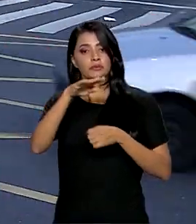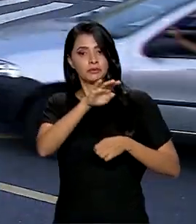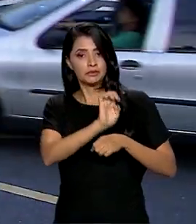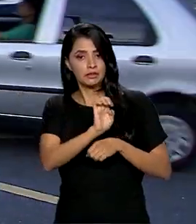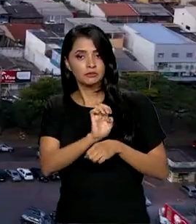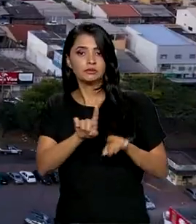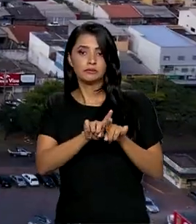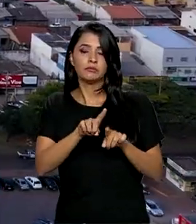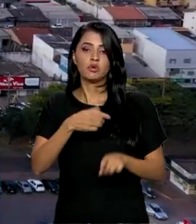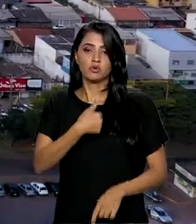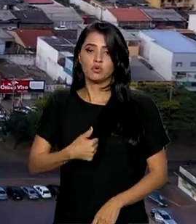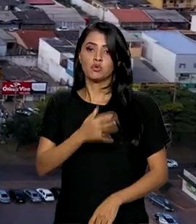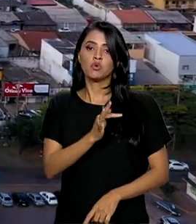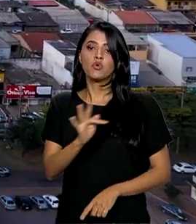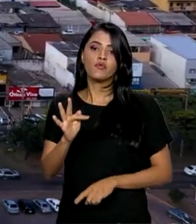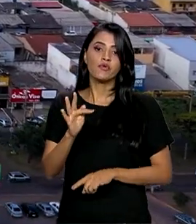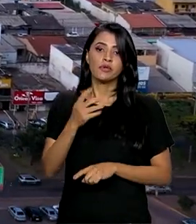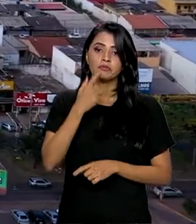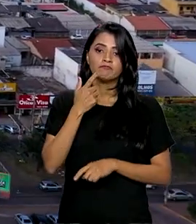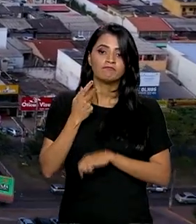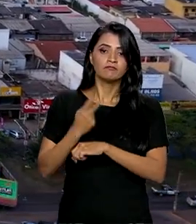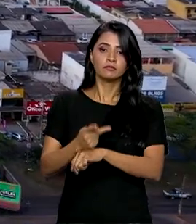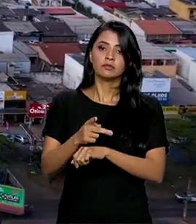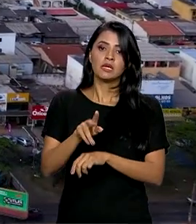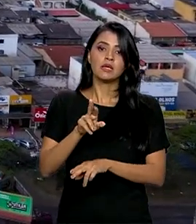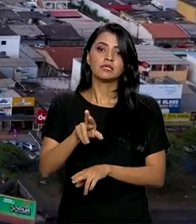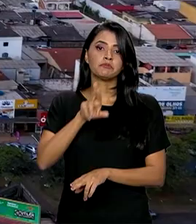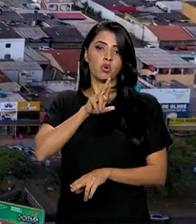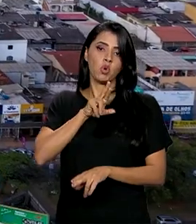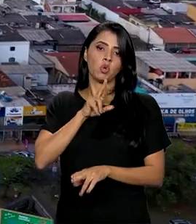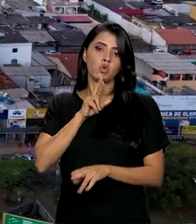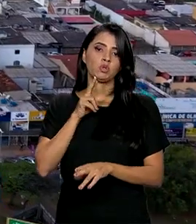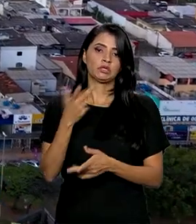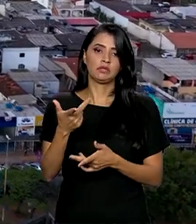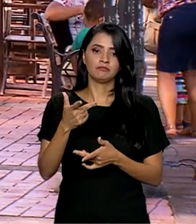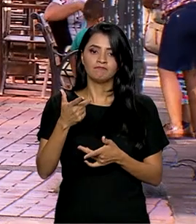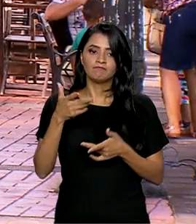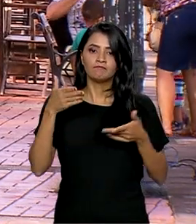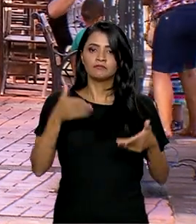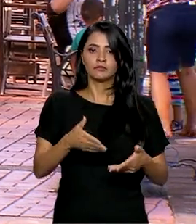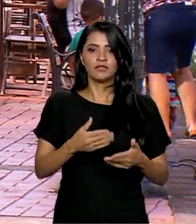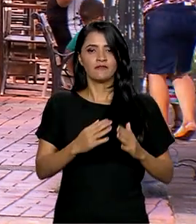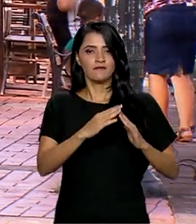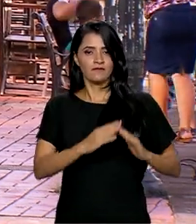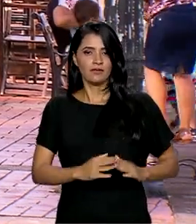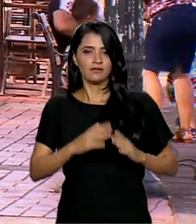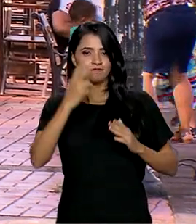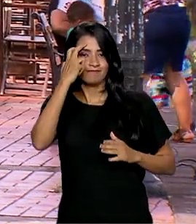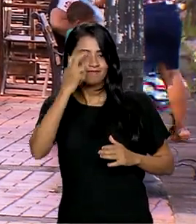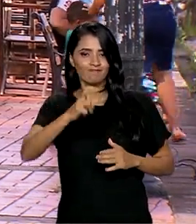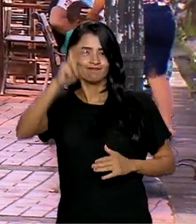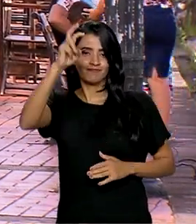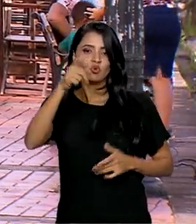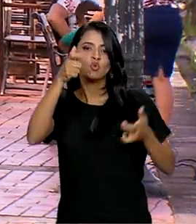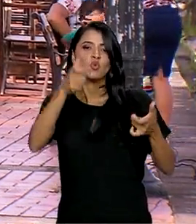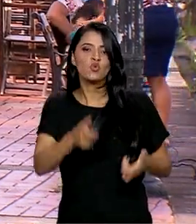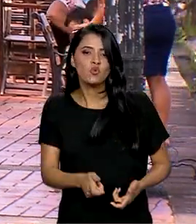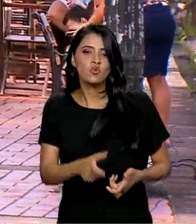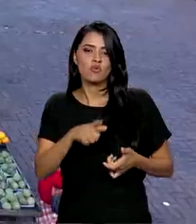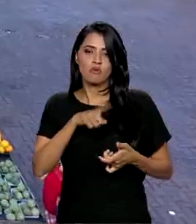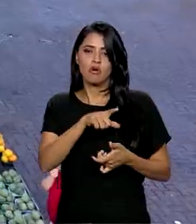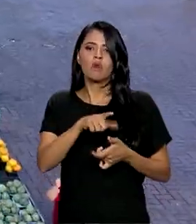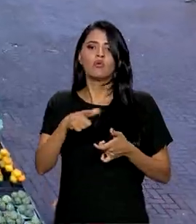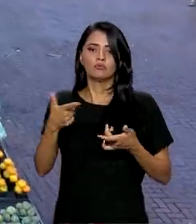governo federal na busca de soluções para uma ocupação inteligente das localidades. A ocupação que